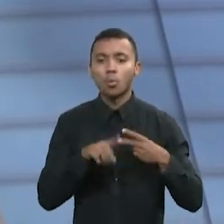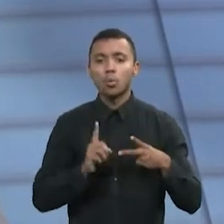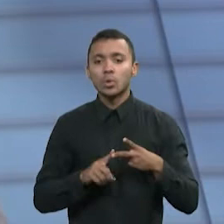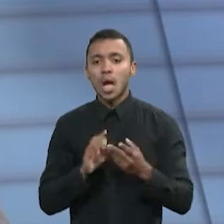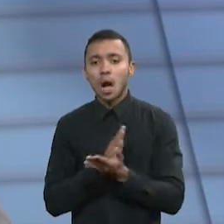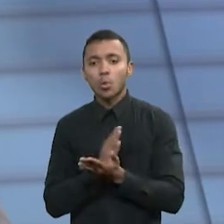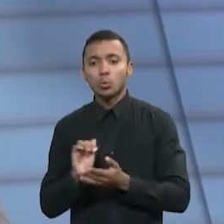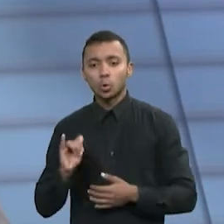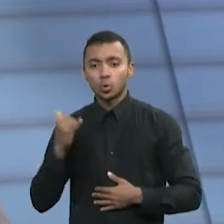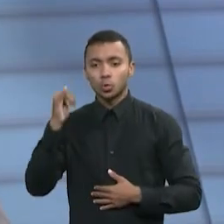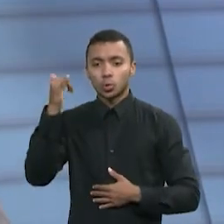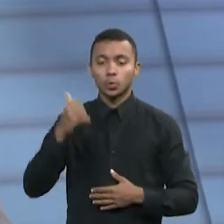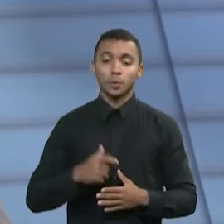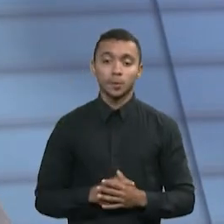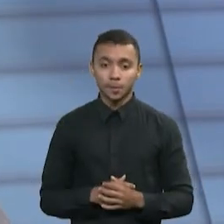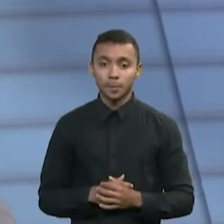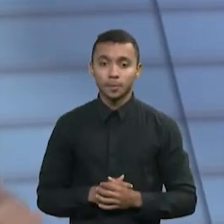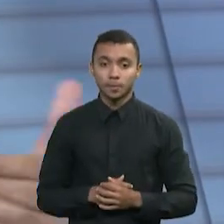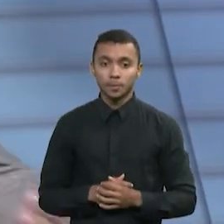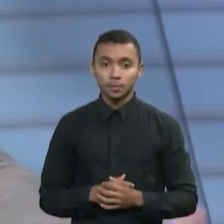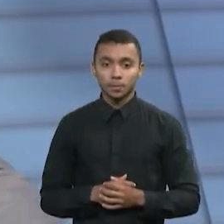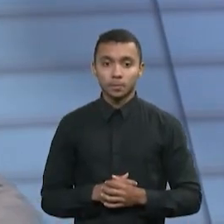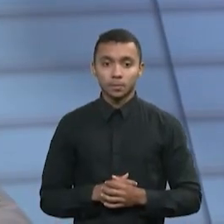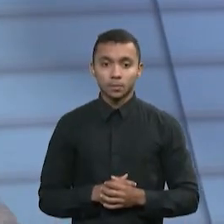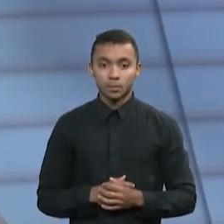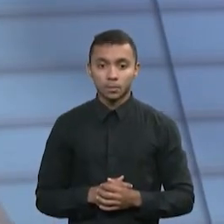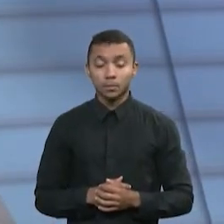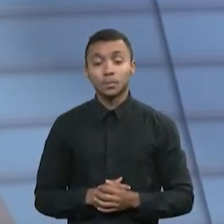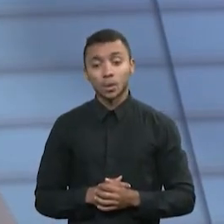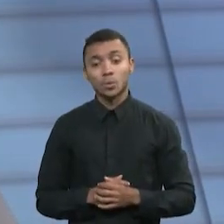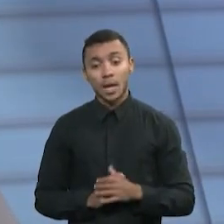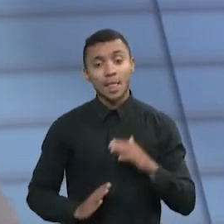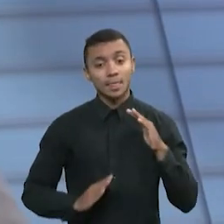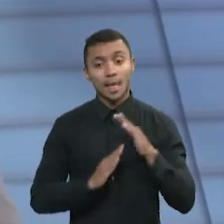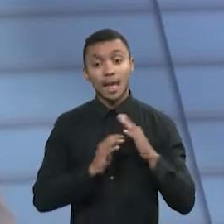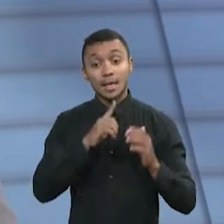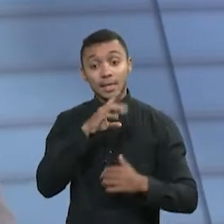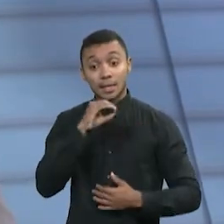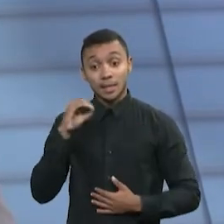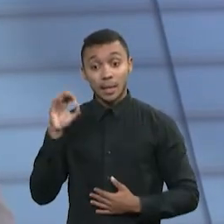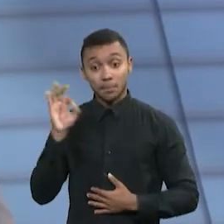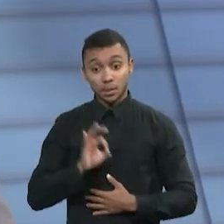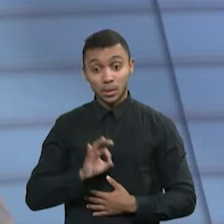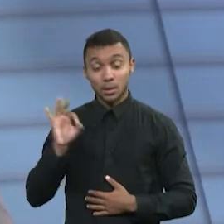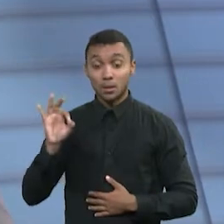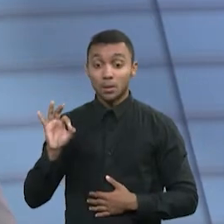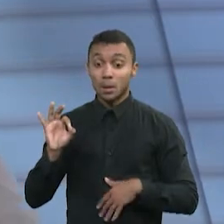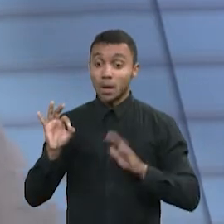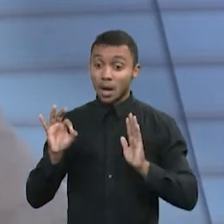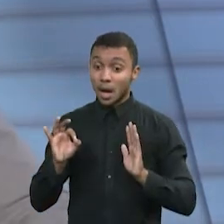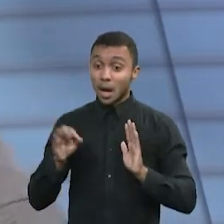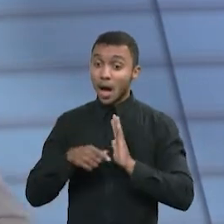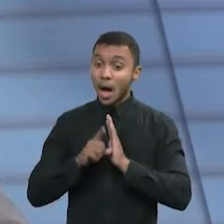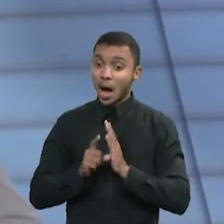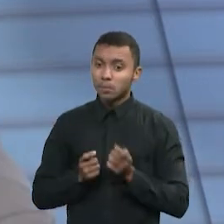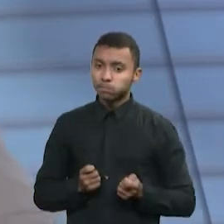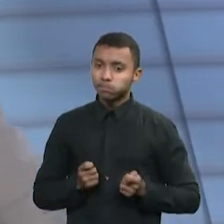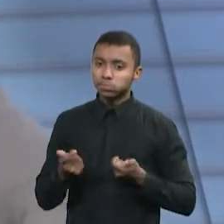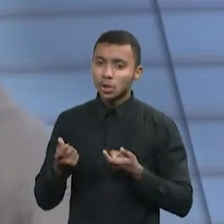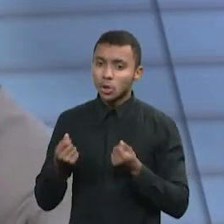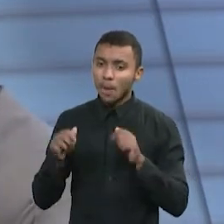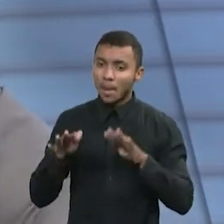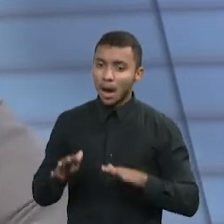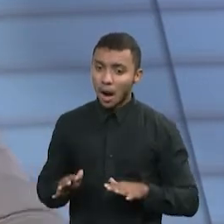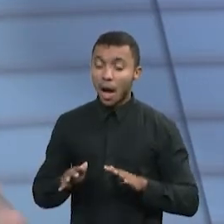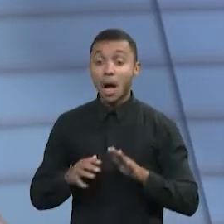da própria Procuradoria.% o desconto? Chega até 100%. Chega até 100%. Claro que, para que esse desconto seja efetivado, a